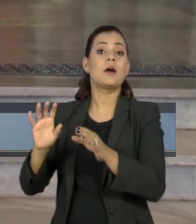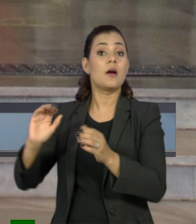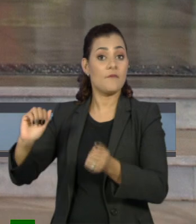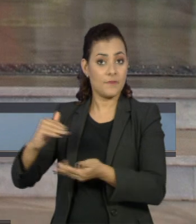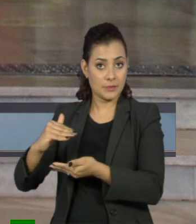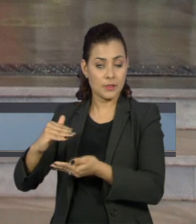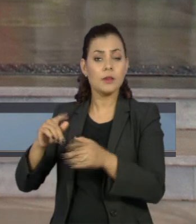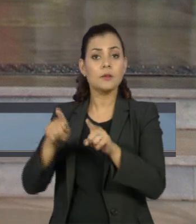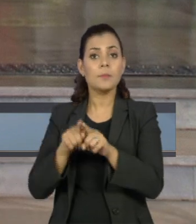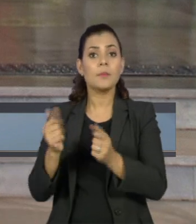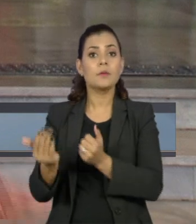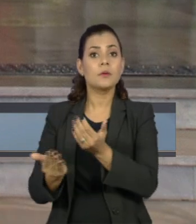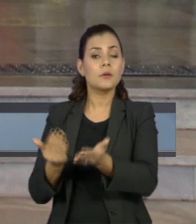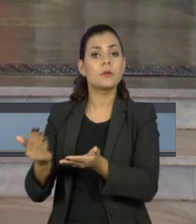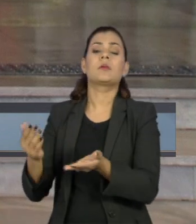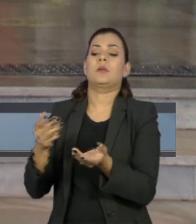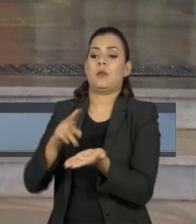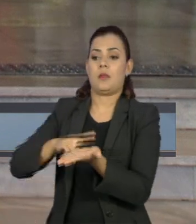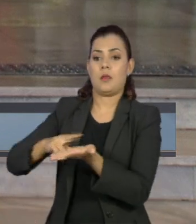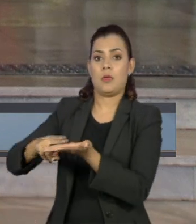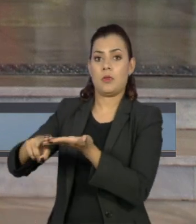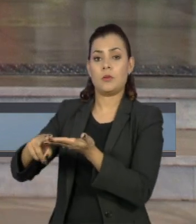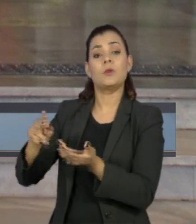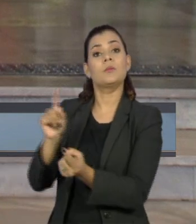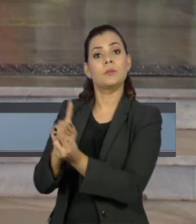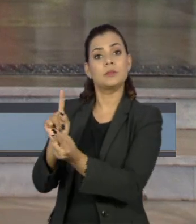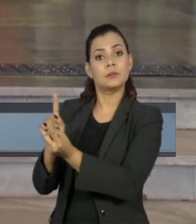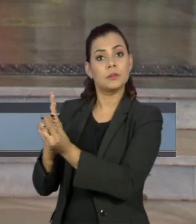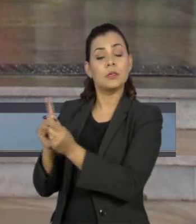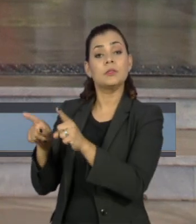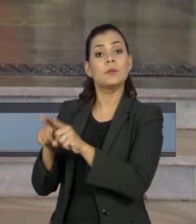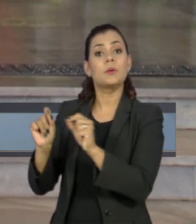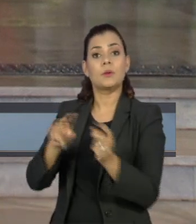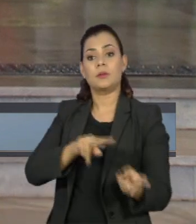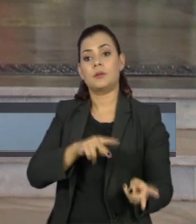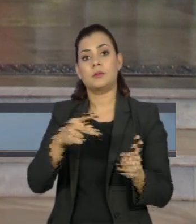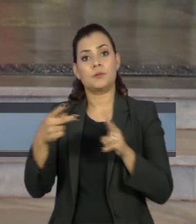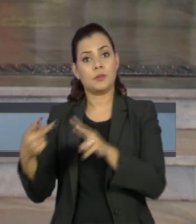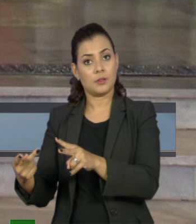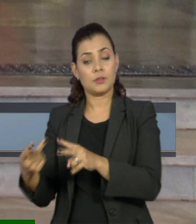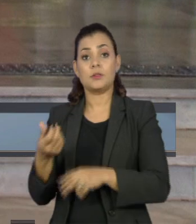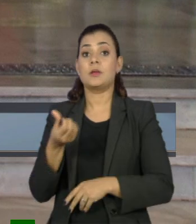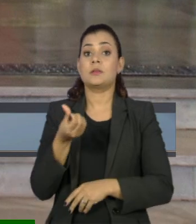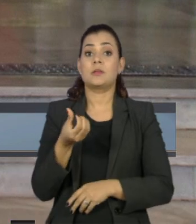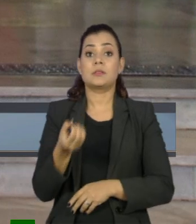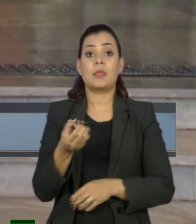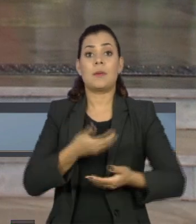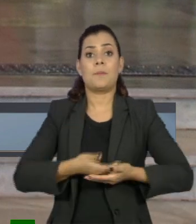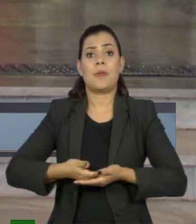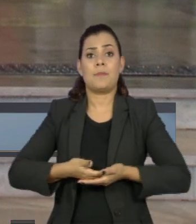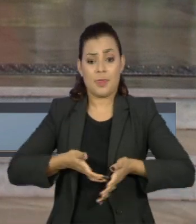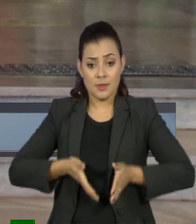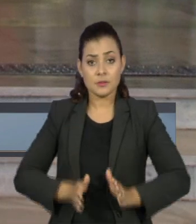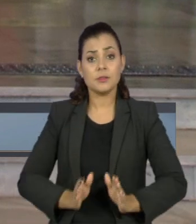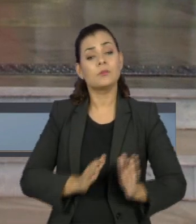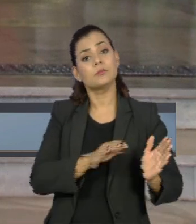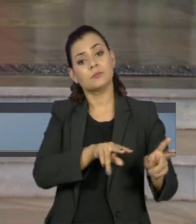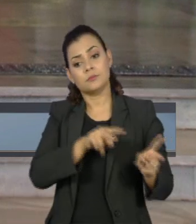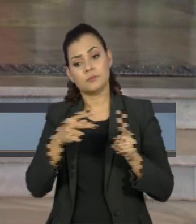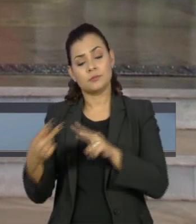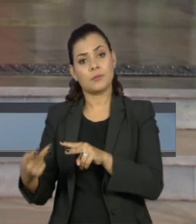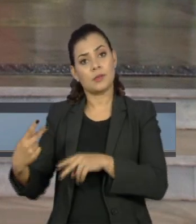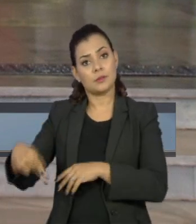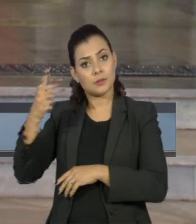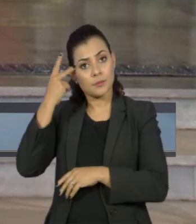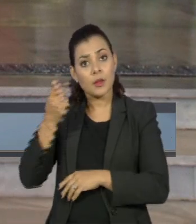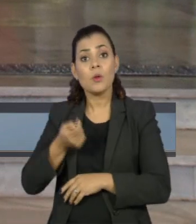oferecidos leitos para pacientes e prometida a transferência de 60 bebês prematuros que correm o risco